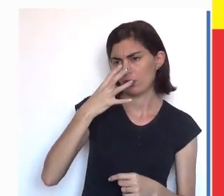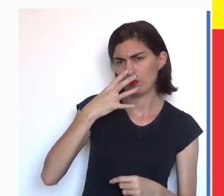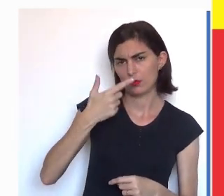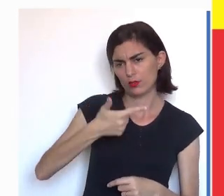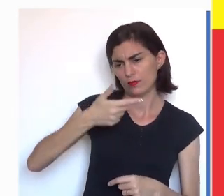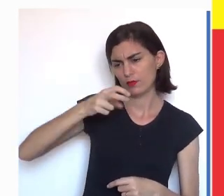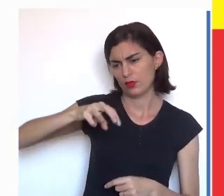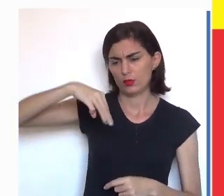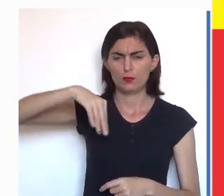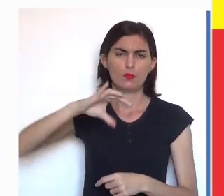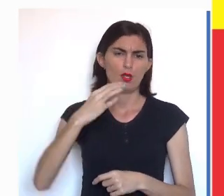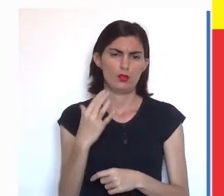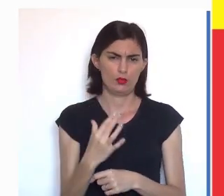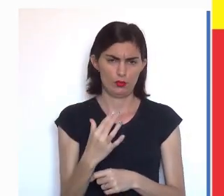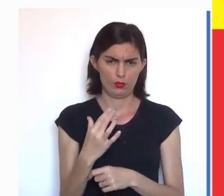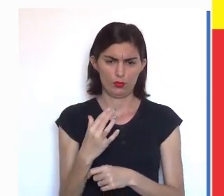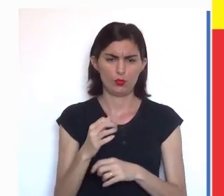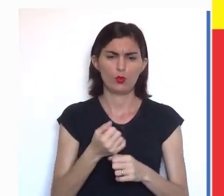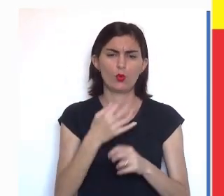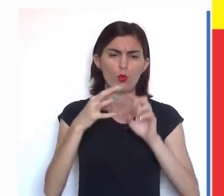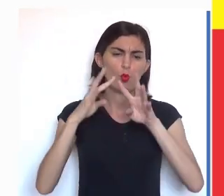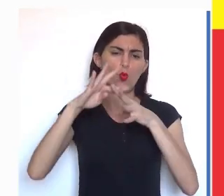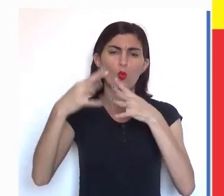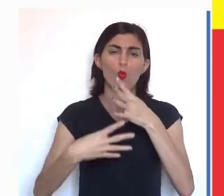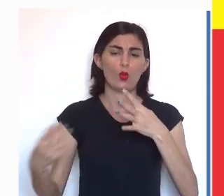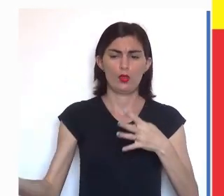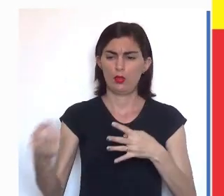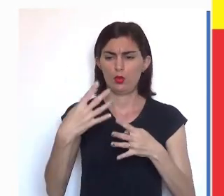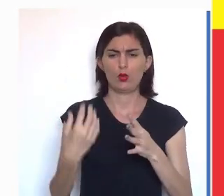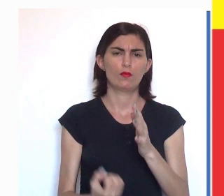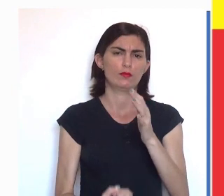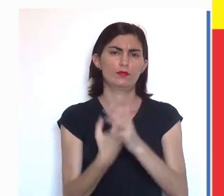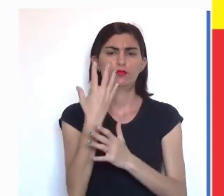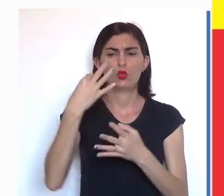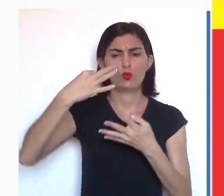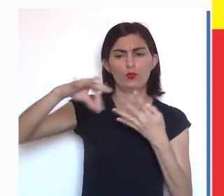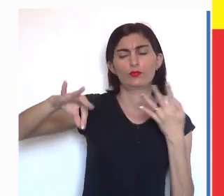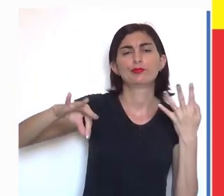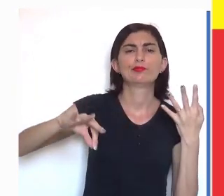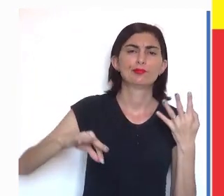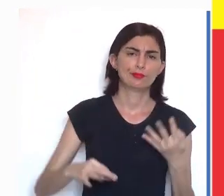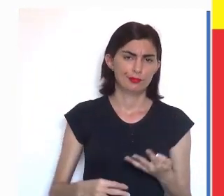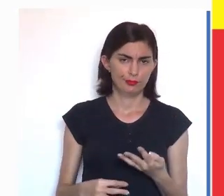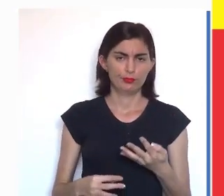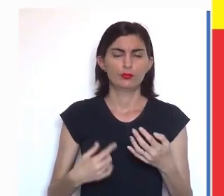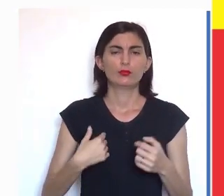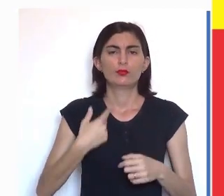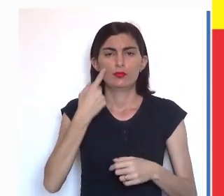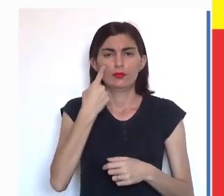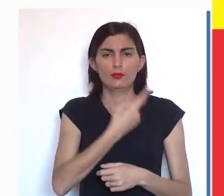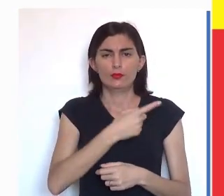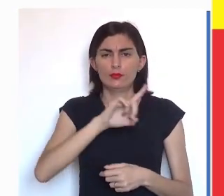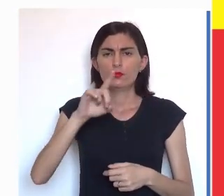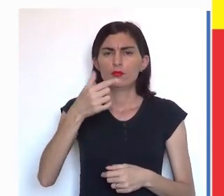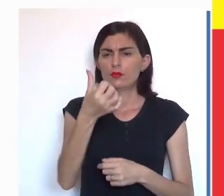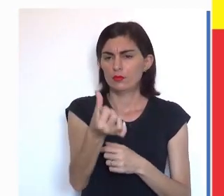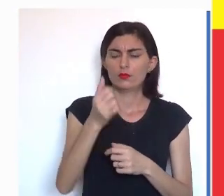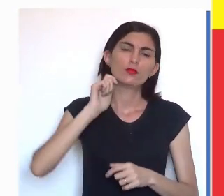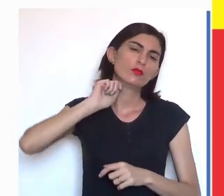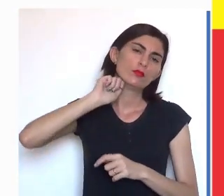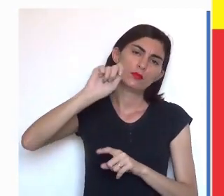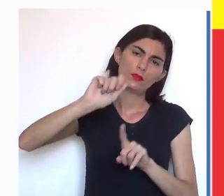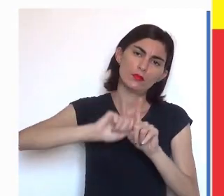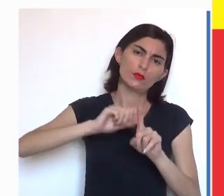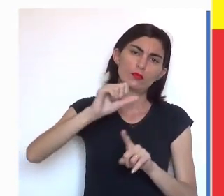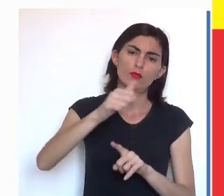observe que no dia 25 de março, 4 novos casos confirmados. Então, está aqui. Que, no dia